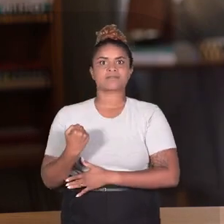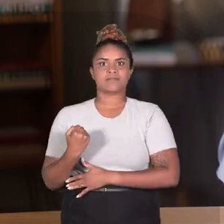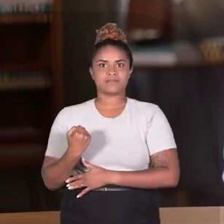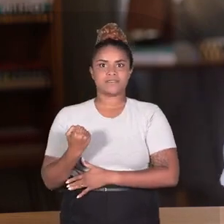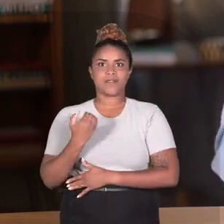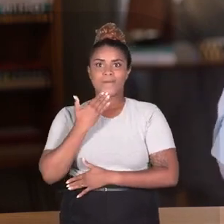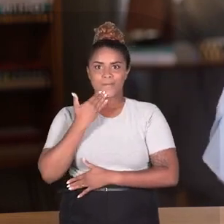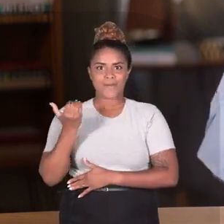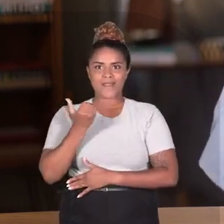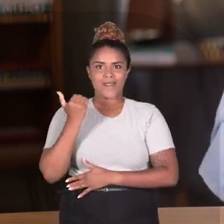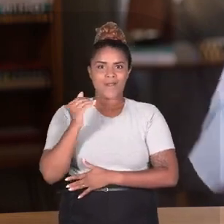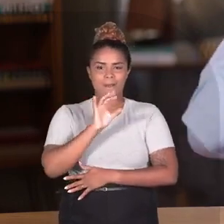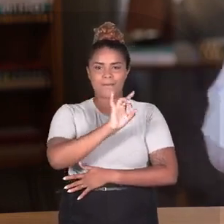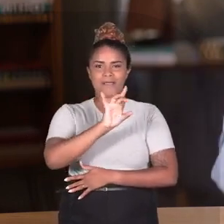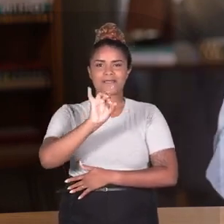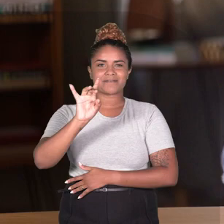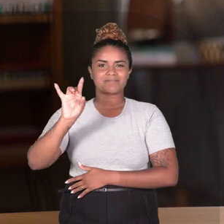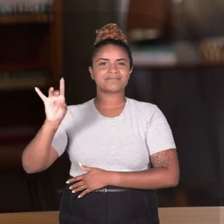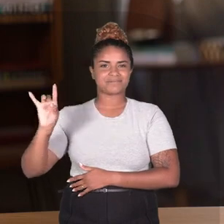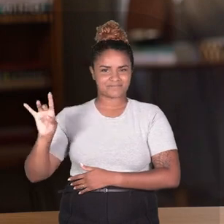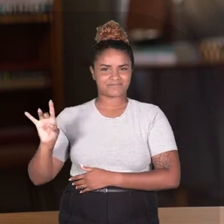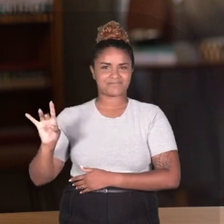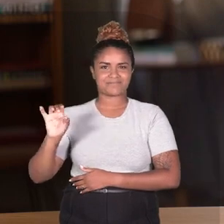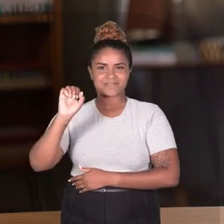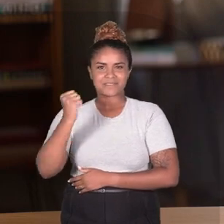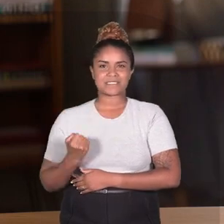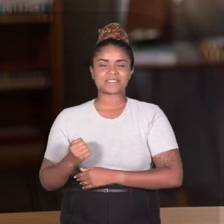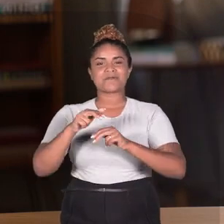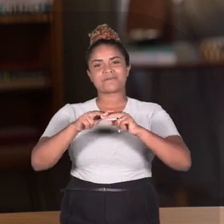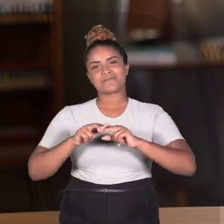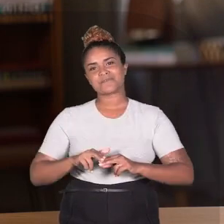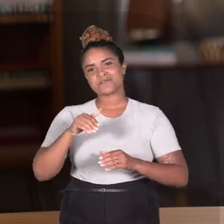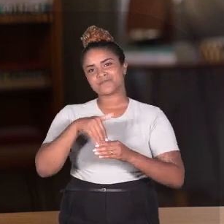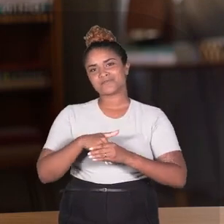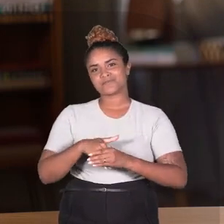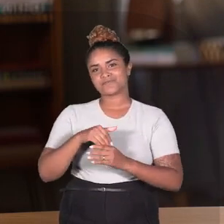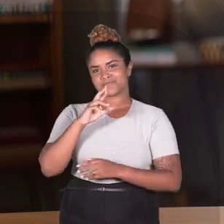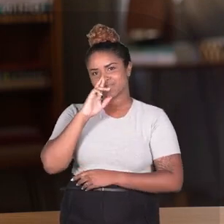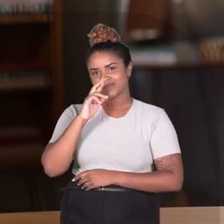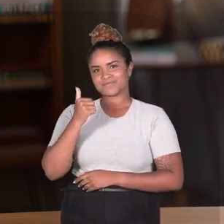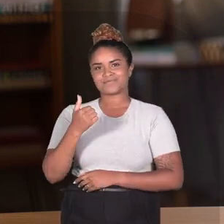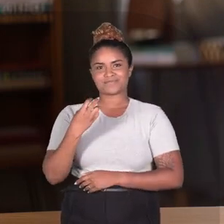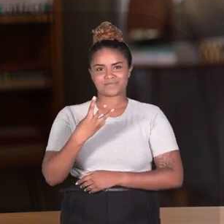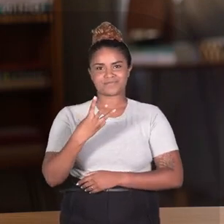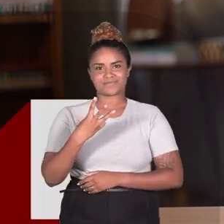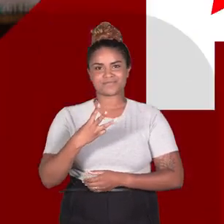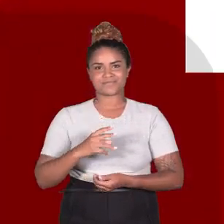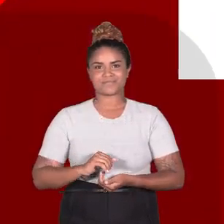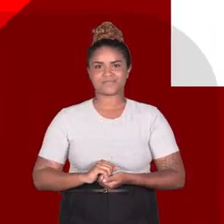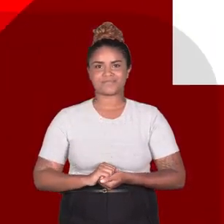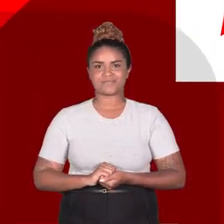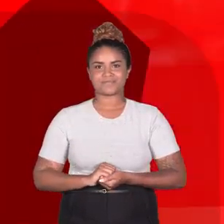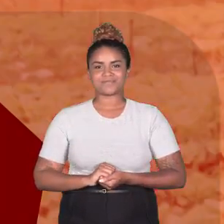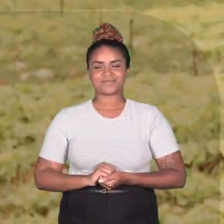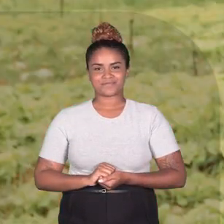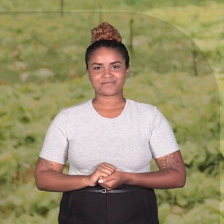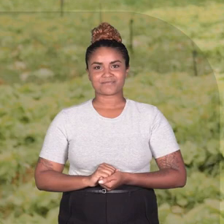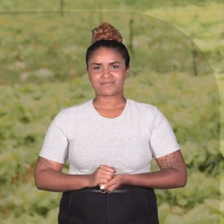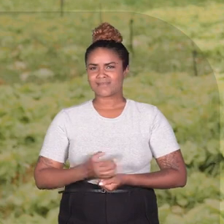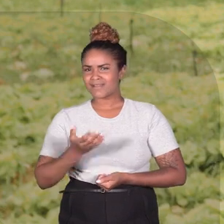frente e dar uma vida melhor para todos os sergipanos. Por isso, vote Rogério Governador. Vote 13.